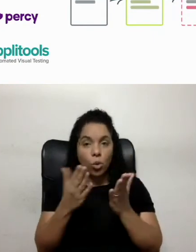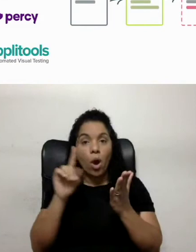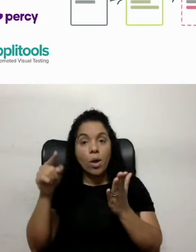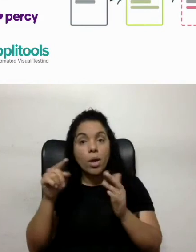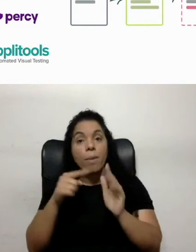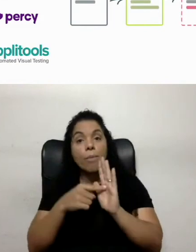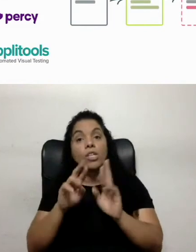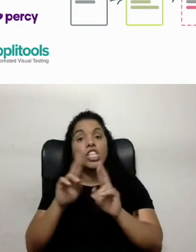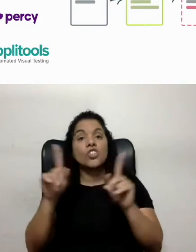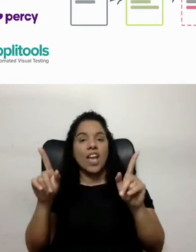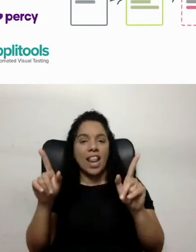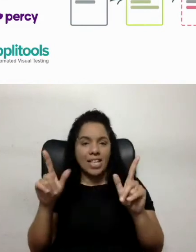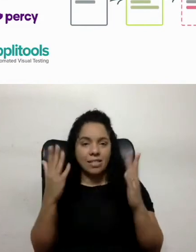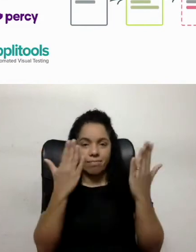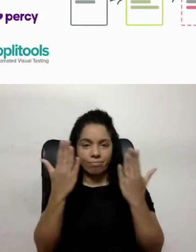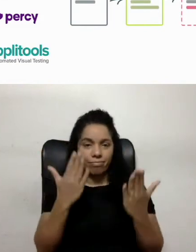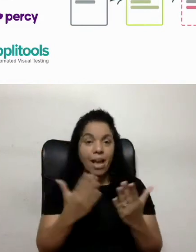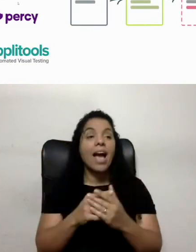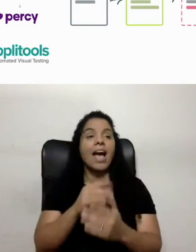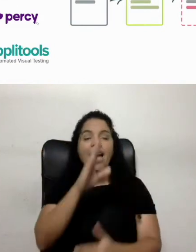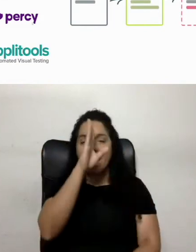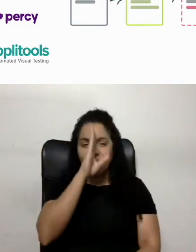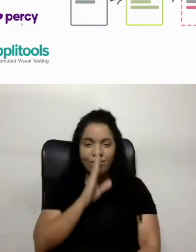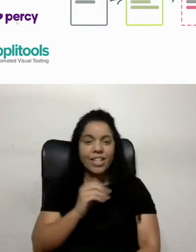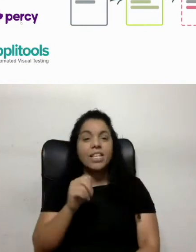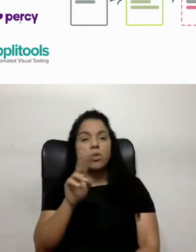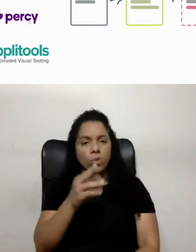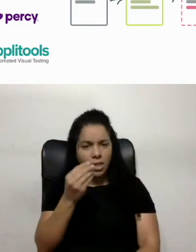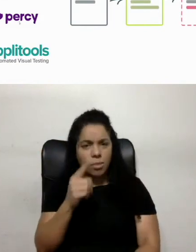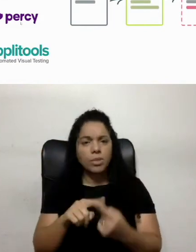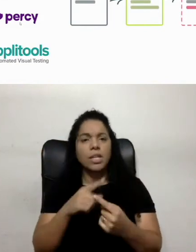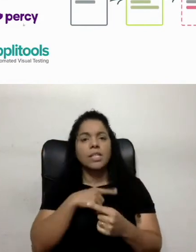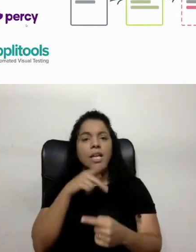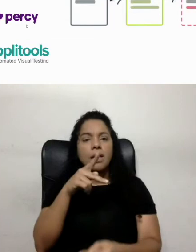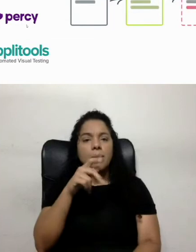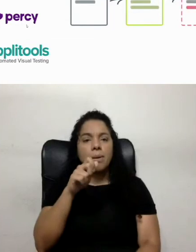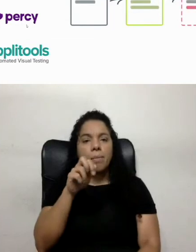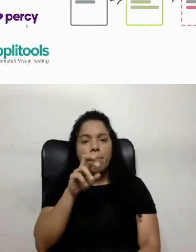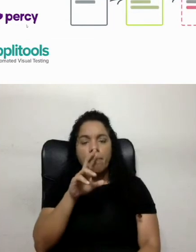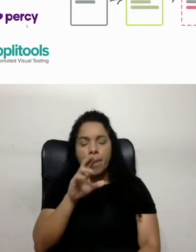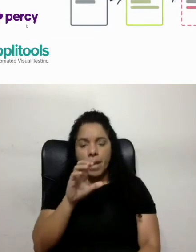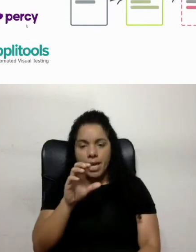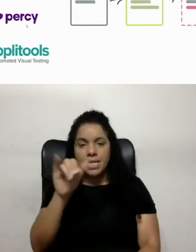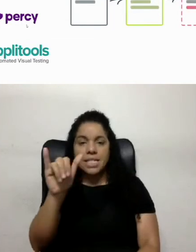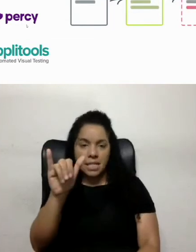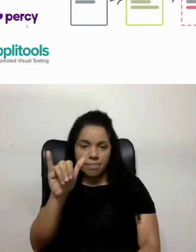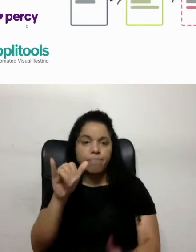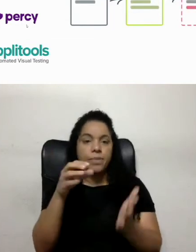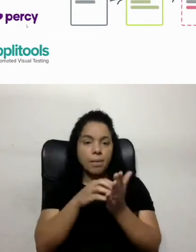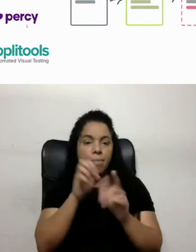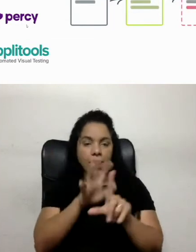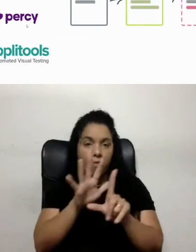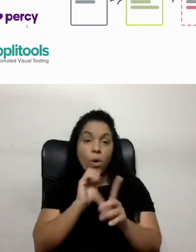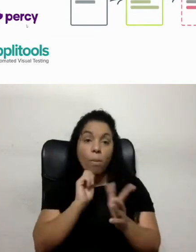diferença. Ela é totalmente free e também é bastante utilizada. A gente tem a PES também, que uma plataforma, um pouquinho, porque ela é